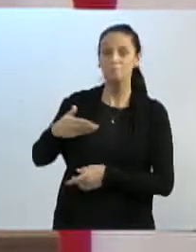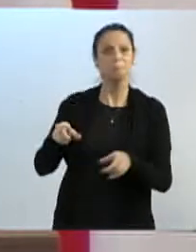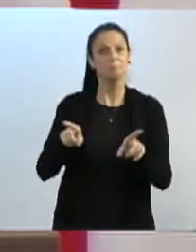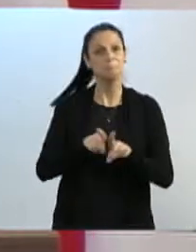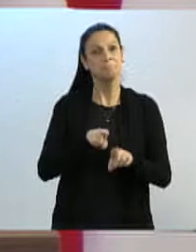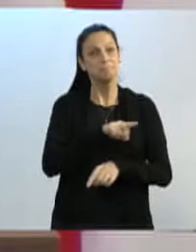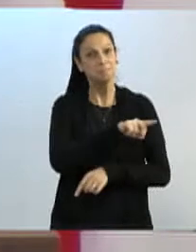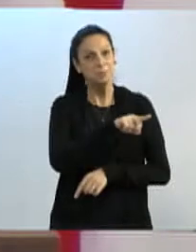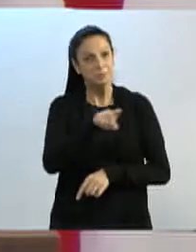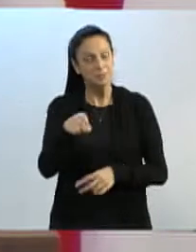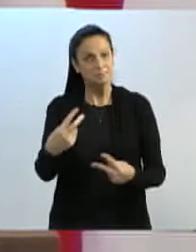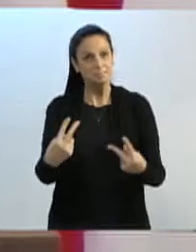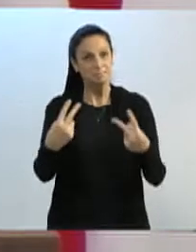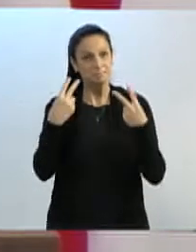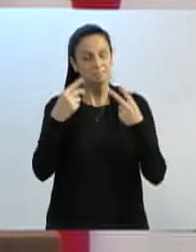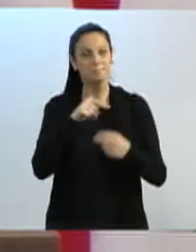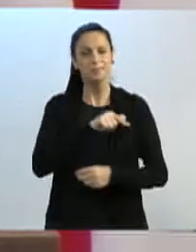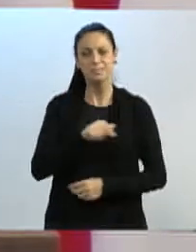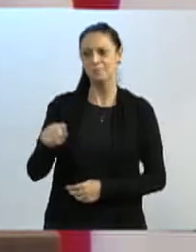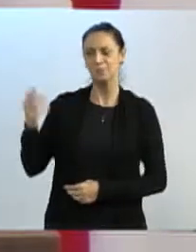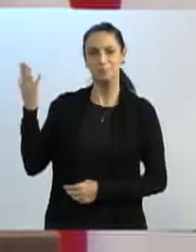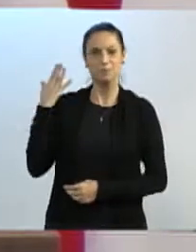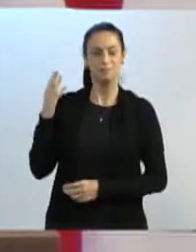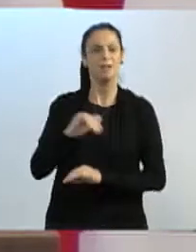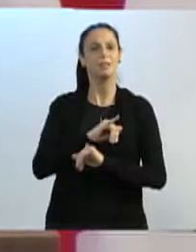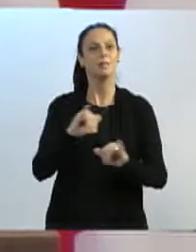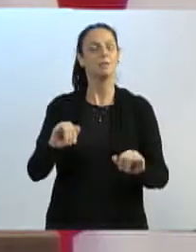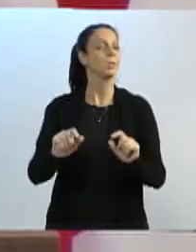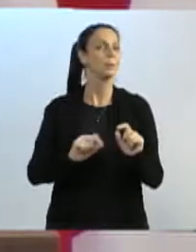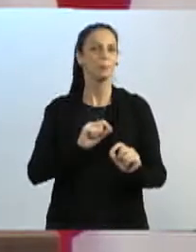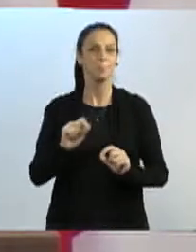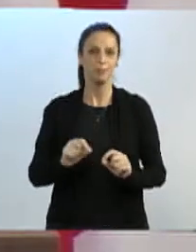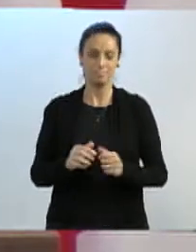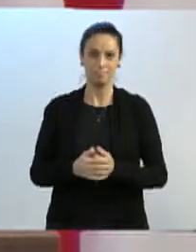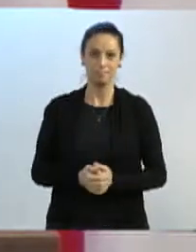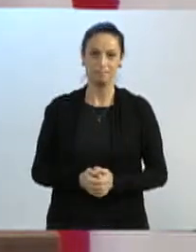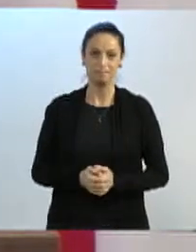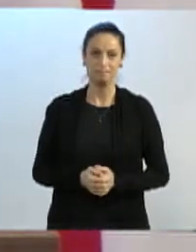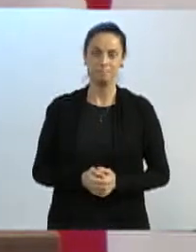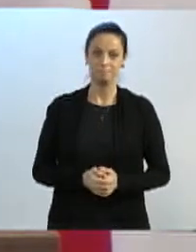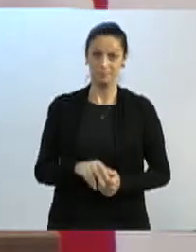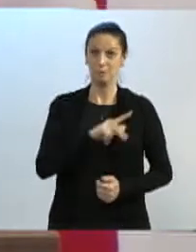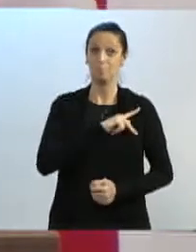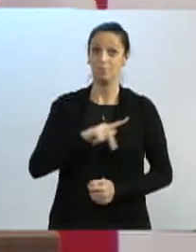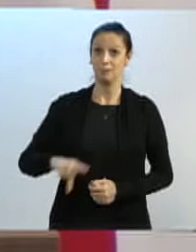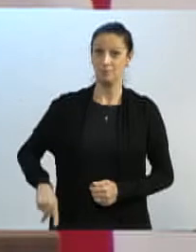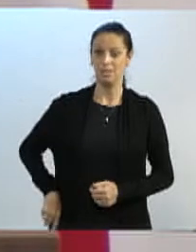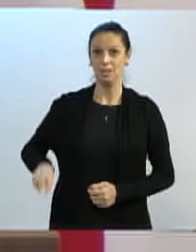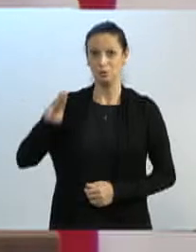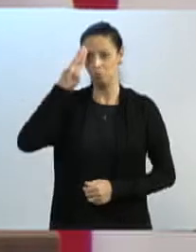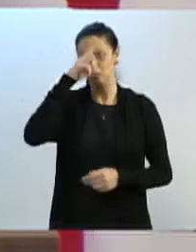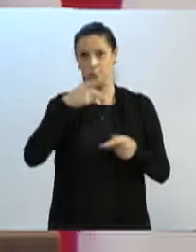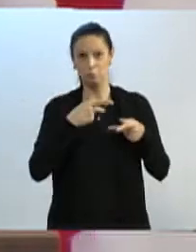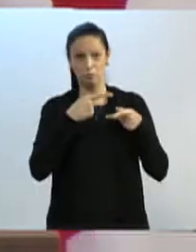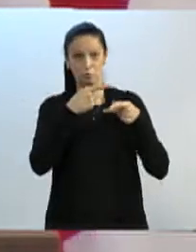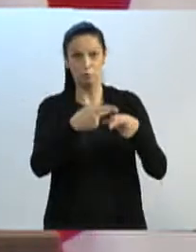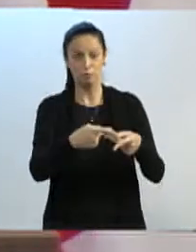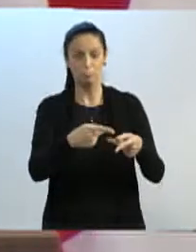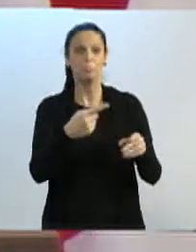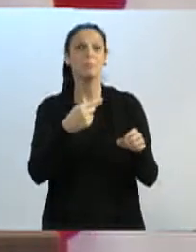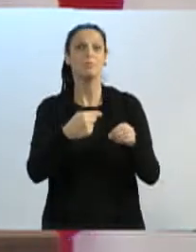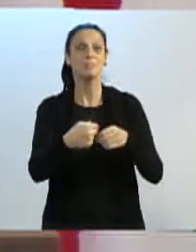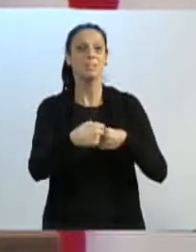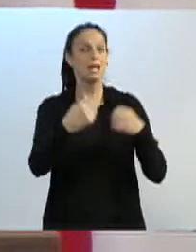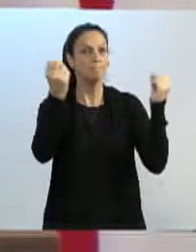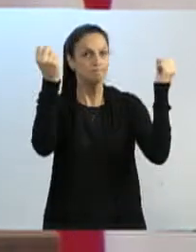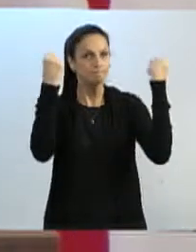eu fiz uma menção aqui nessa tribuna a respeito da visita do presidente Bolsonaro a Chapecó e na ocasião disse que